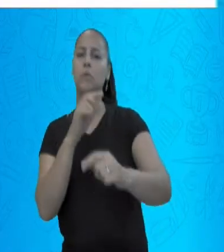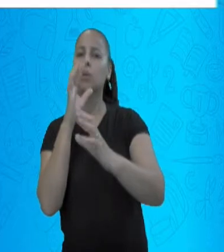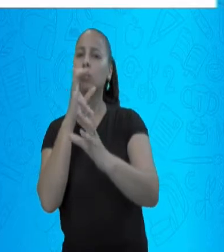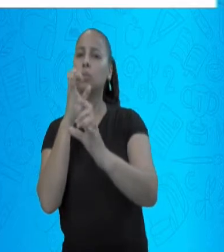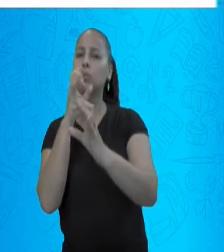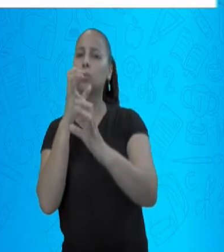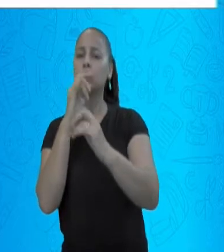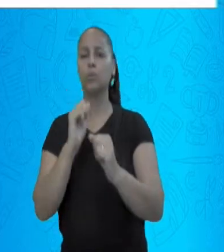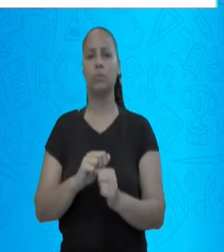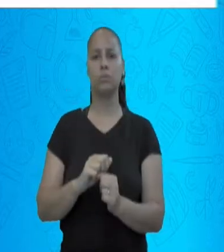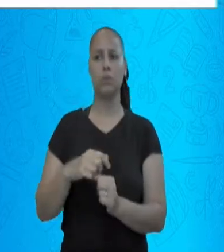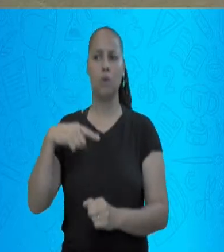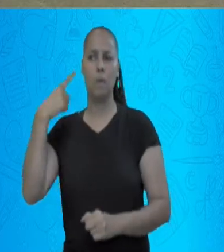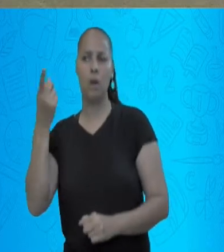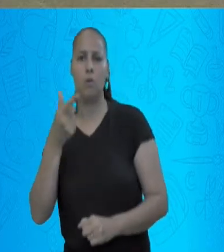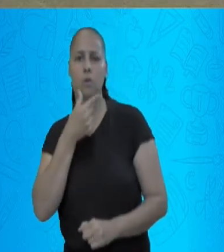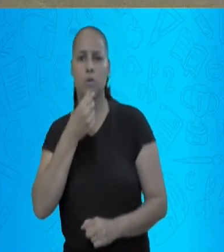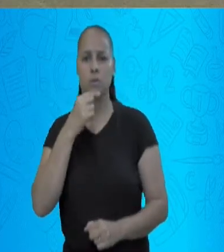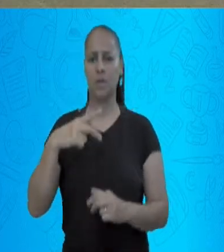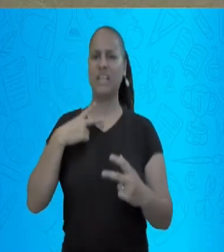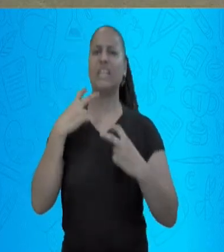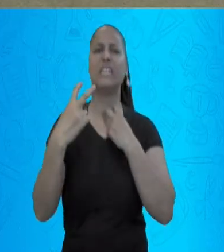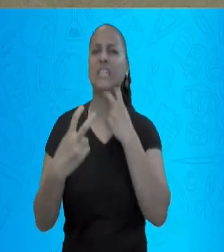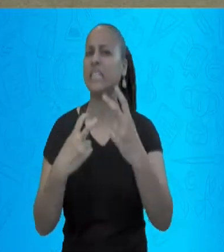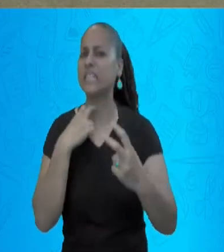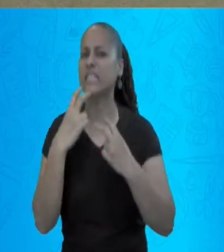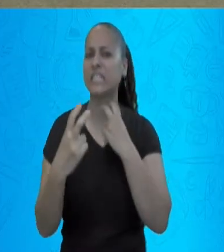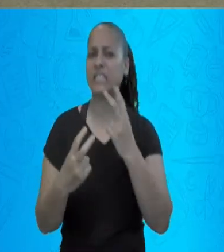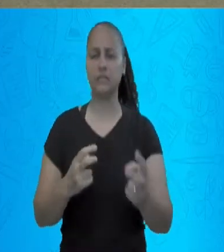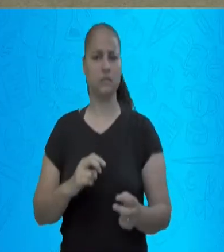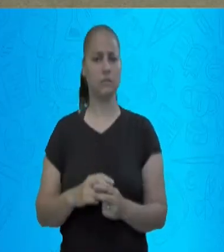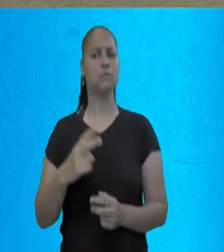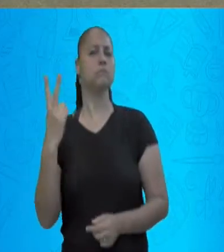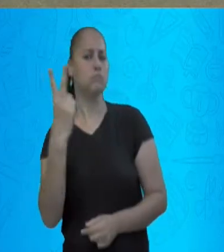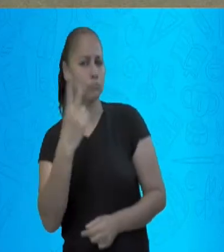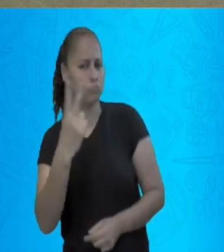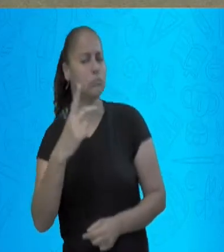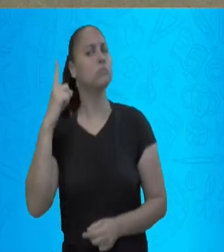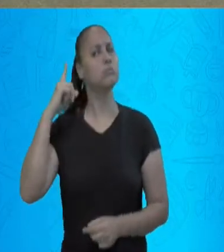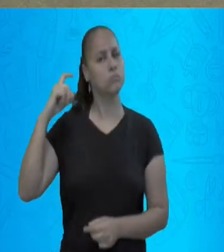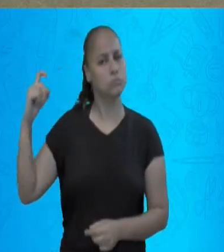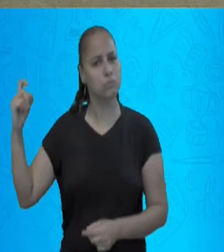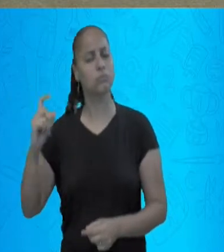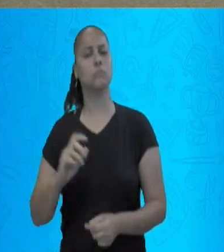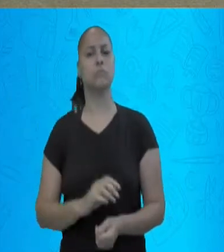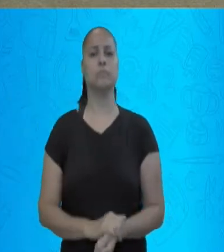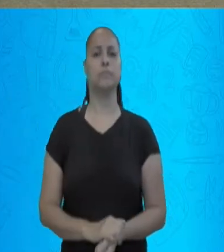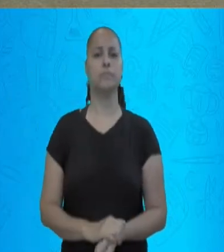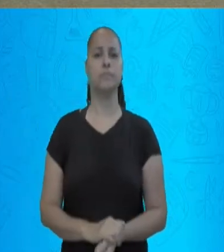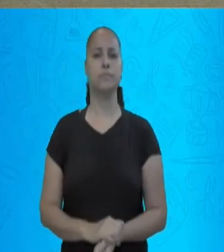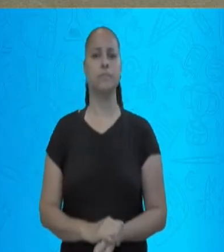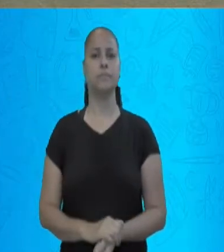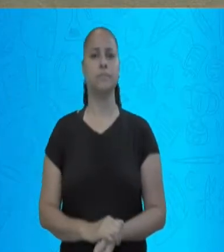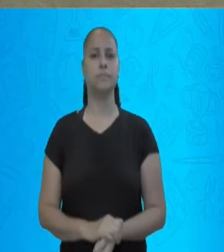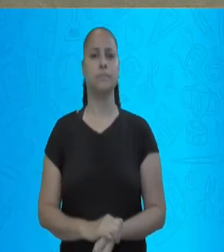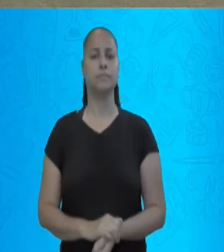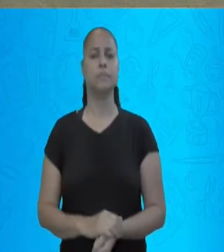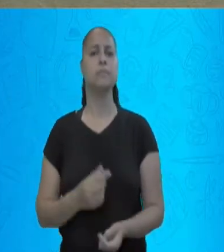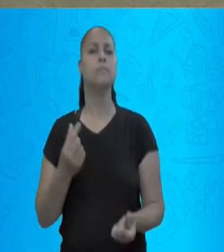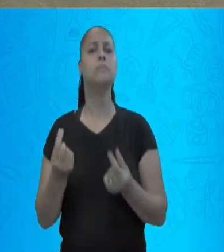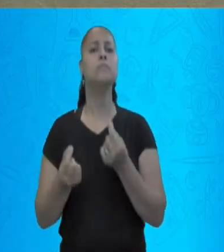gritando. Essas duas formas são formas de som. O que